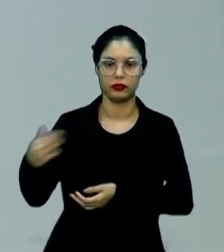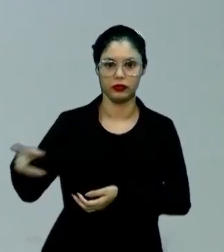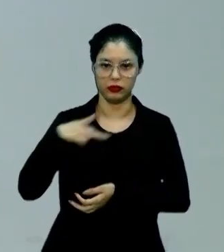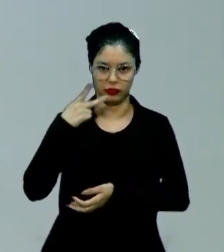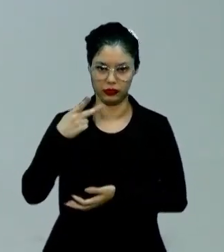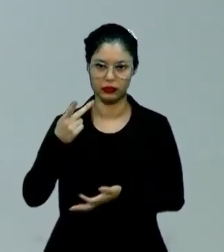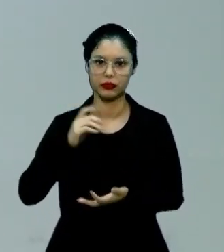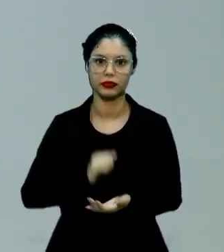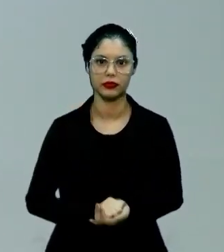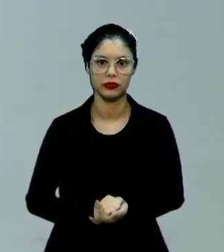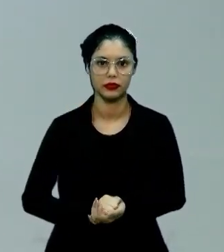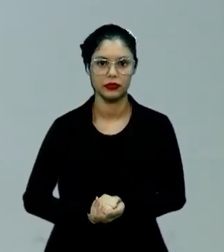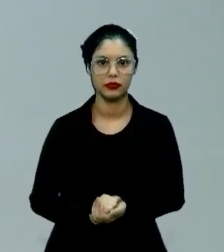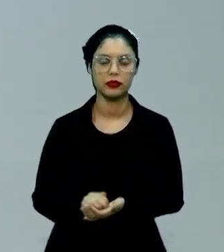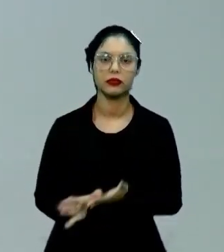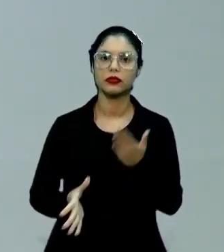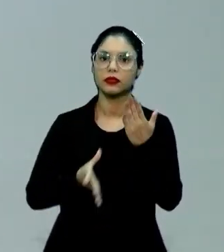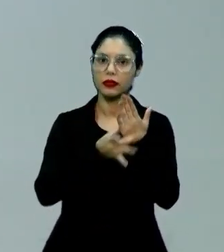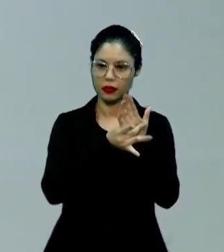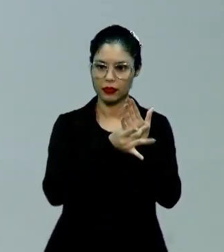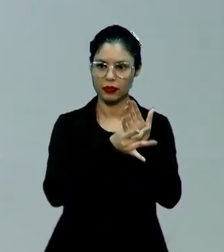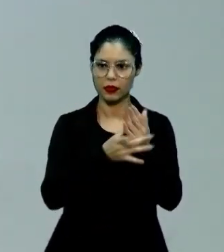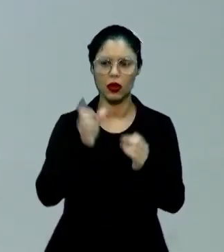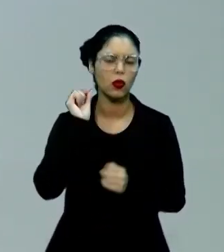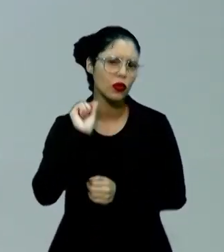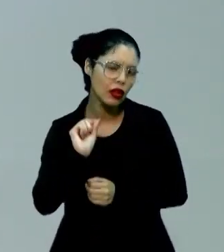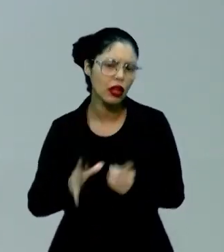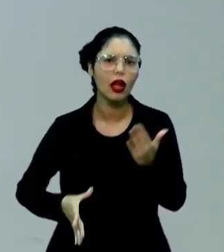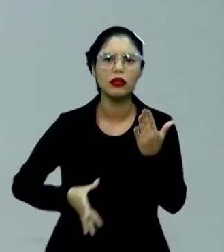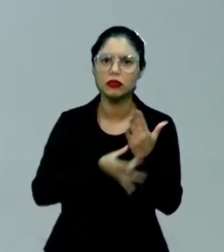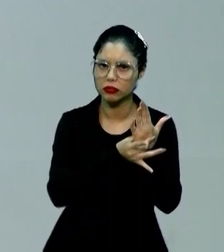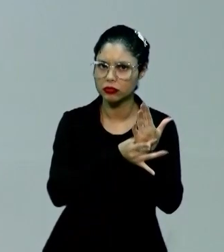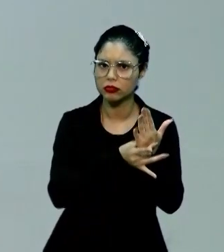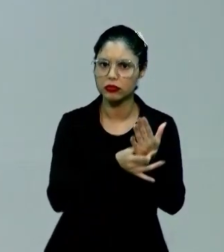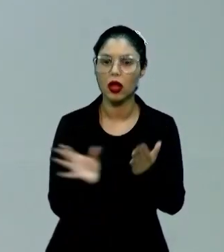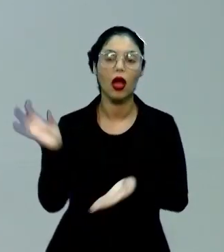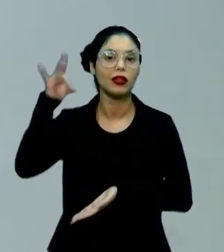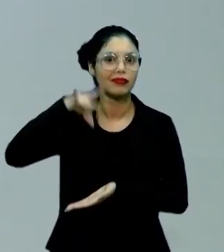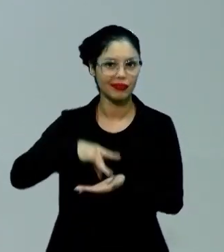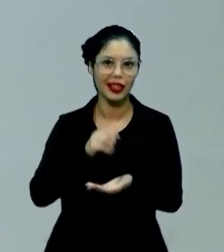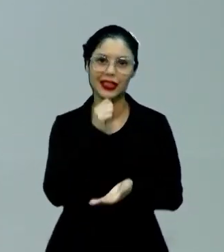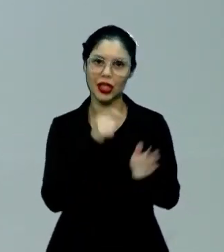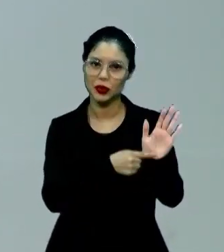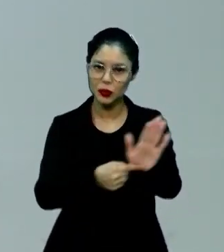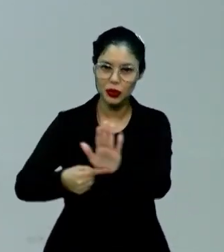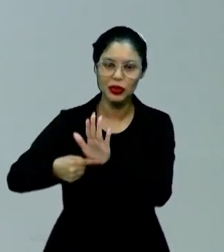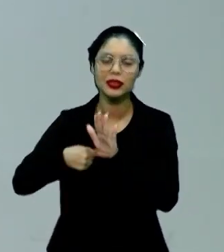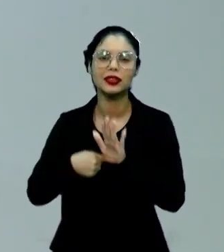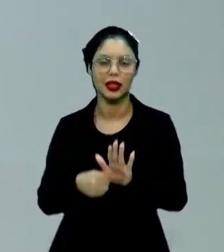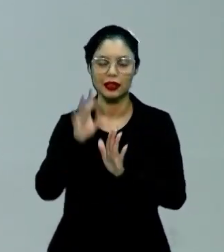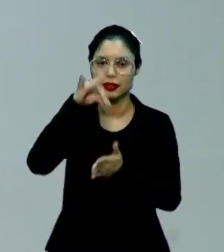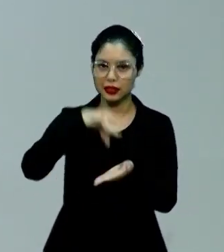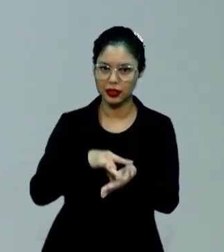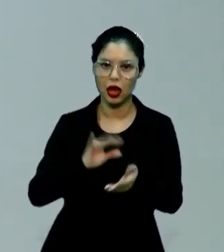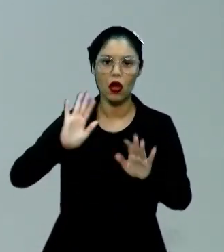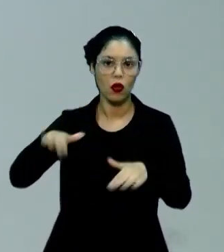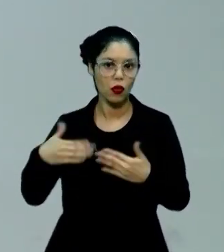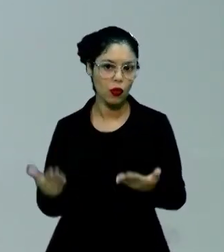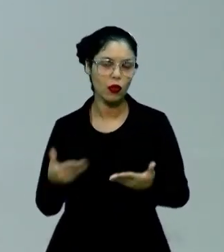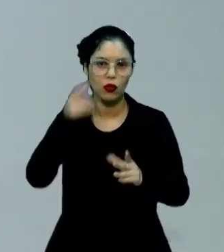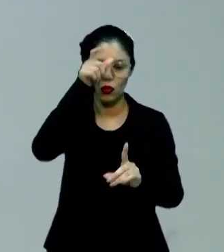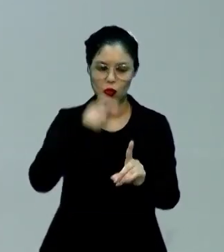realismo, o que é realismo? É o real, mostrar a realidade tal qual